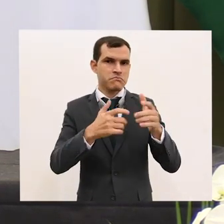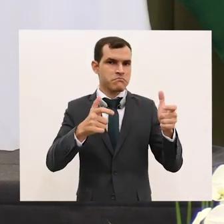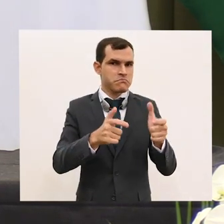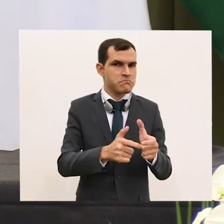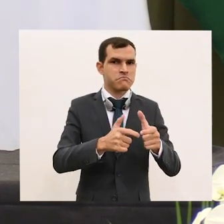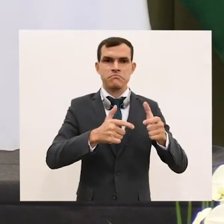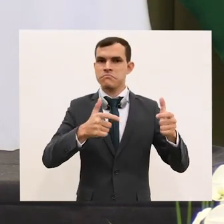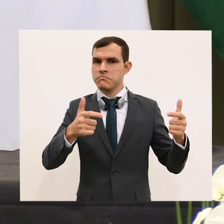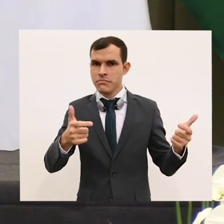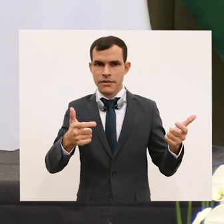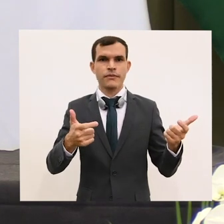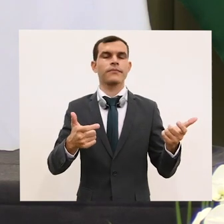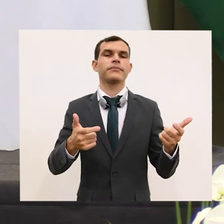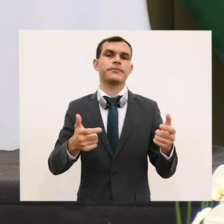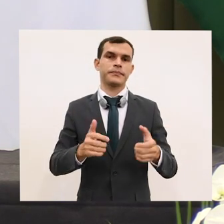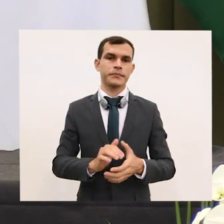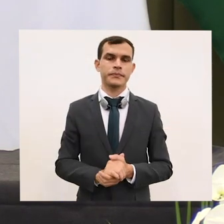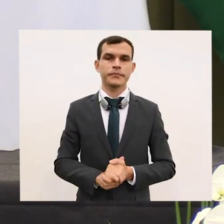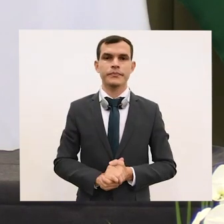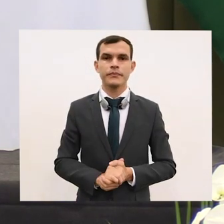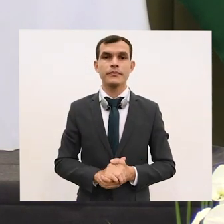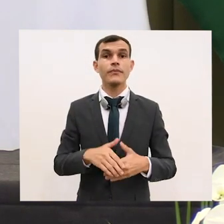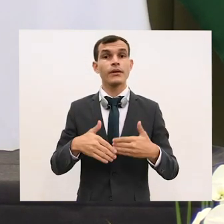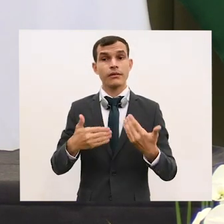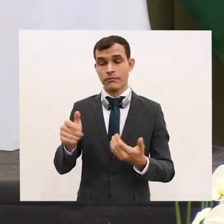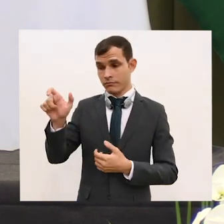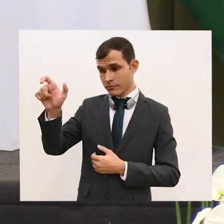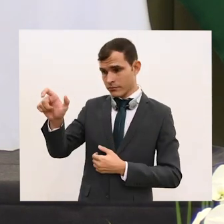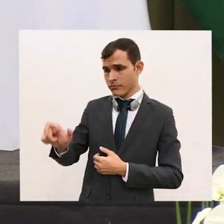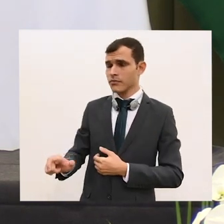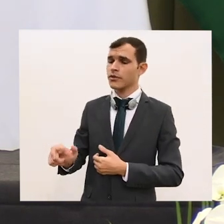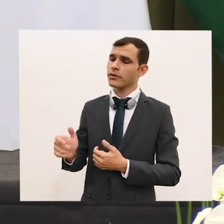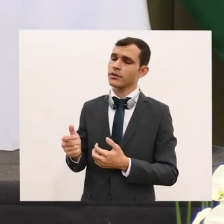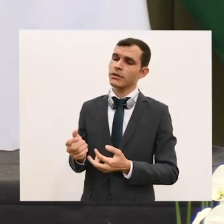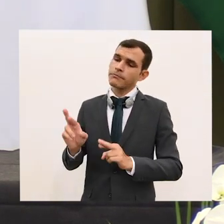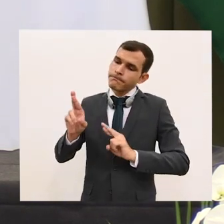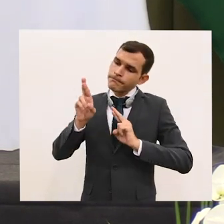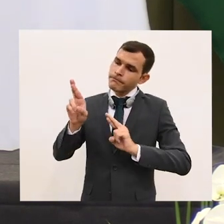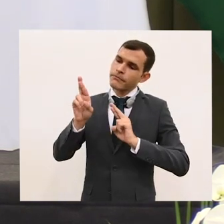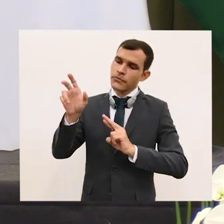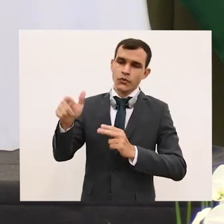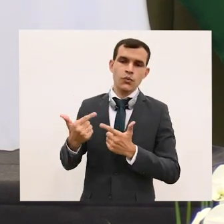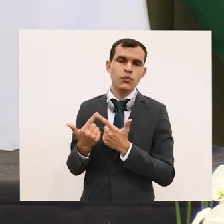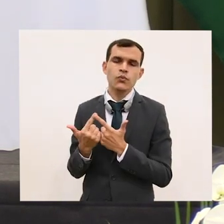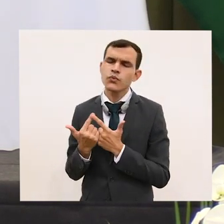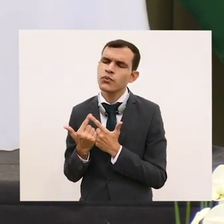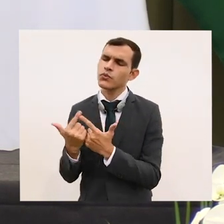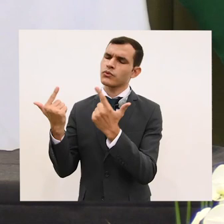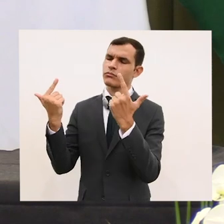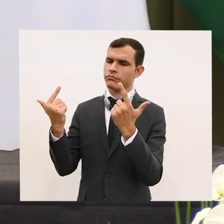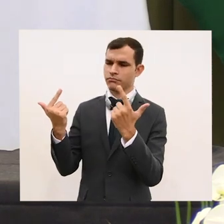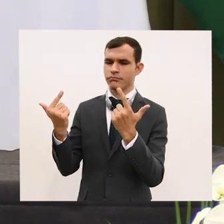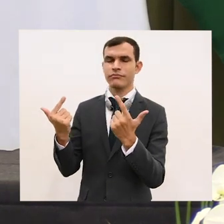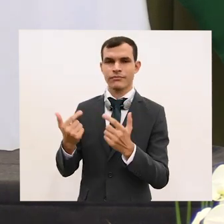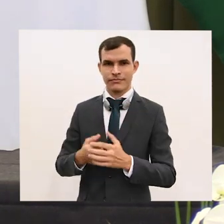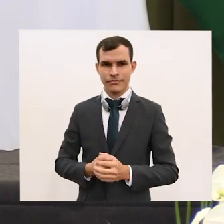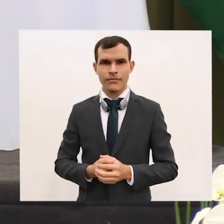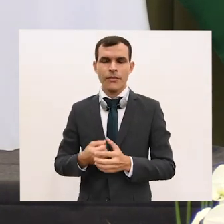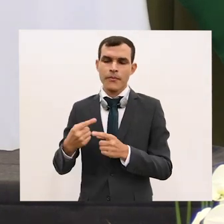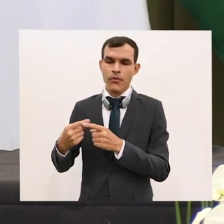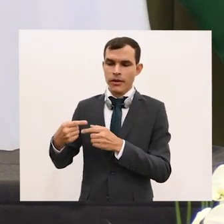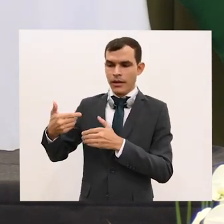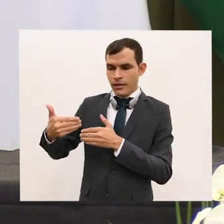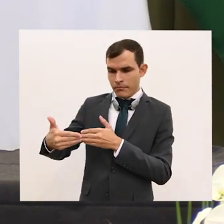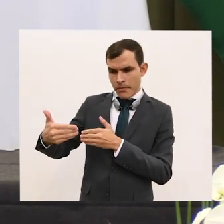Eu desejo à diretora-geral da OMC muito sucesso nas conversas que manterá nas próximas semanas, que serão decisivas para que se possa